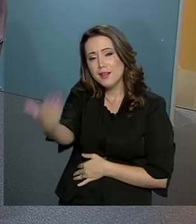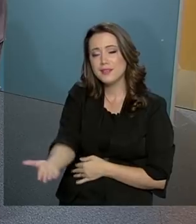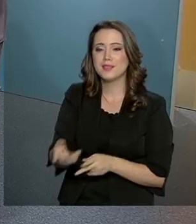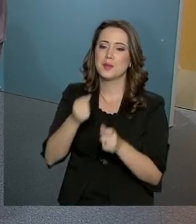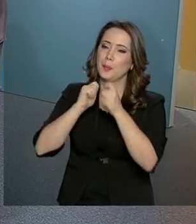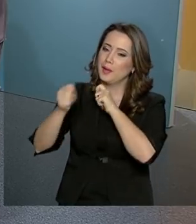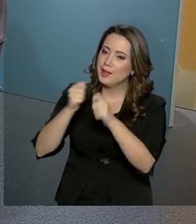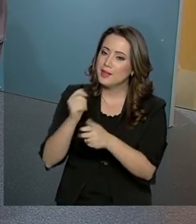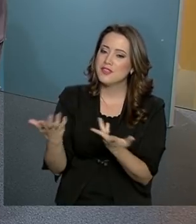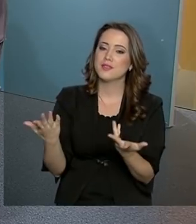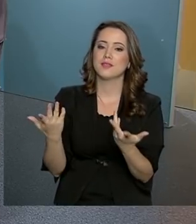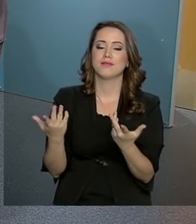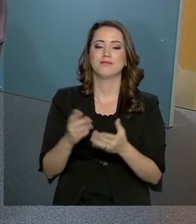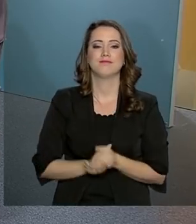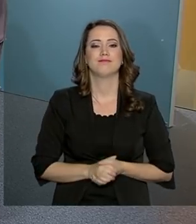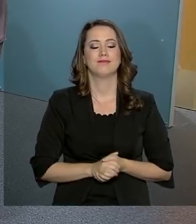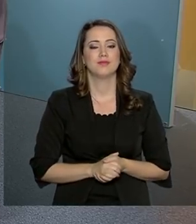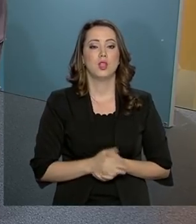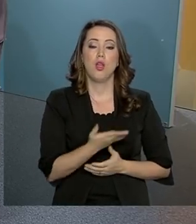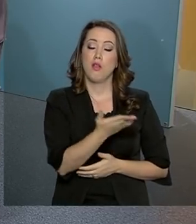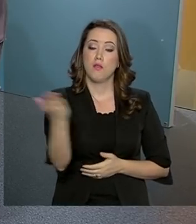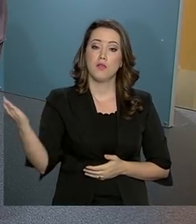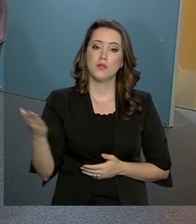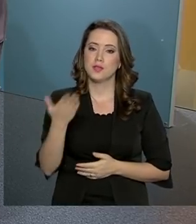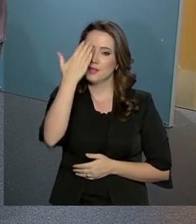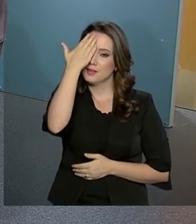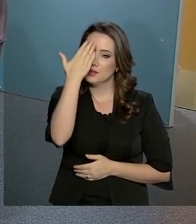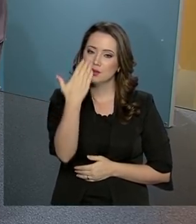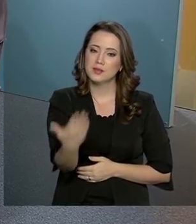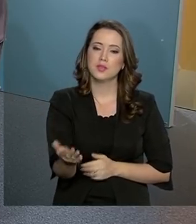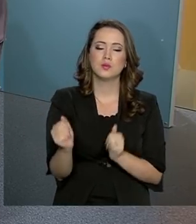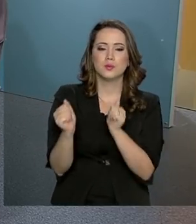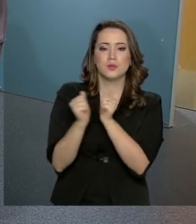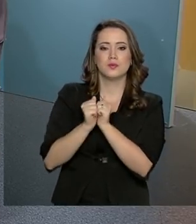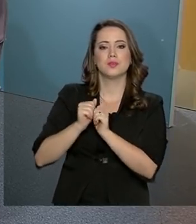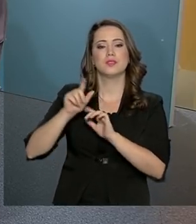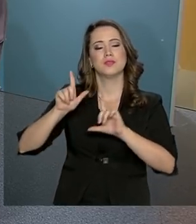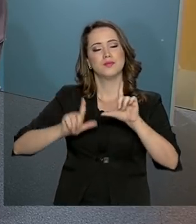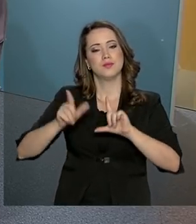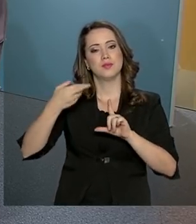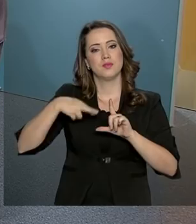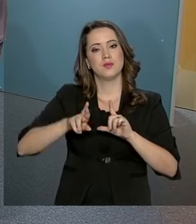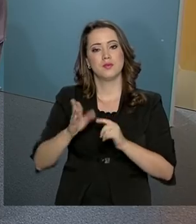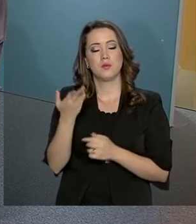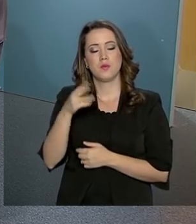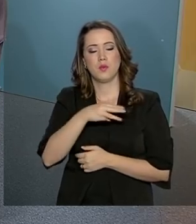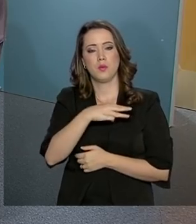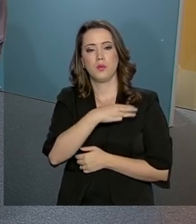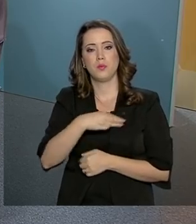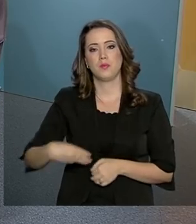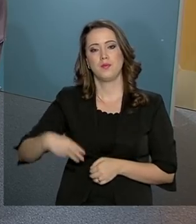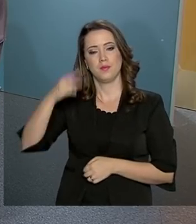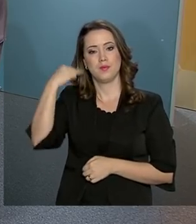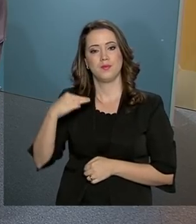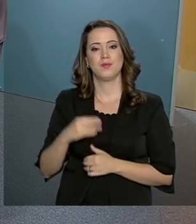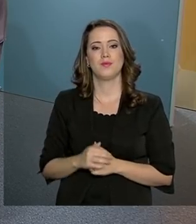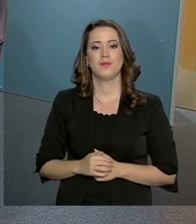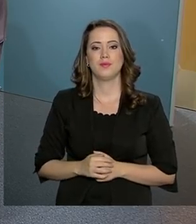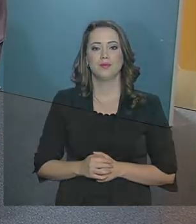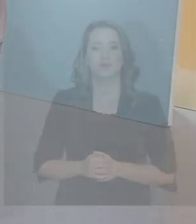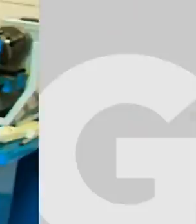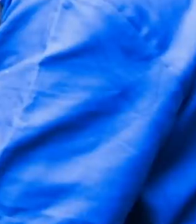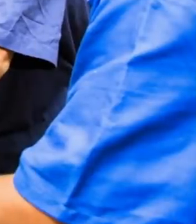pela entrevista. E você, muito obrigada por acompanhar essa entrevista com a Ministra Damares Alves. Até a próxima.